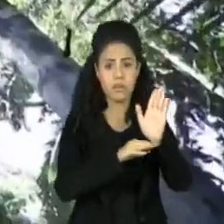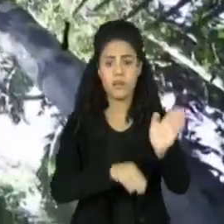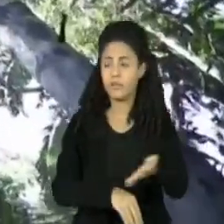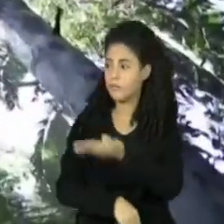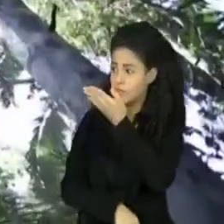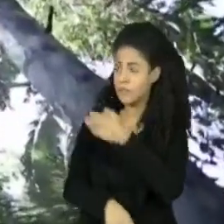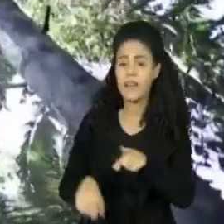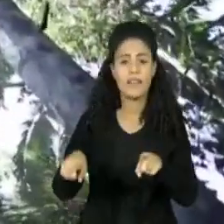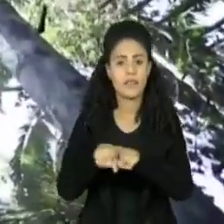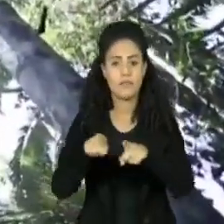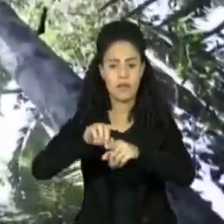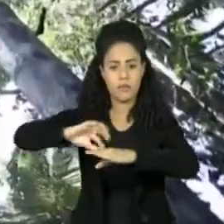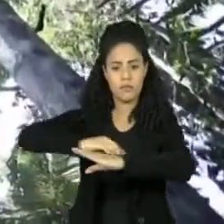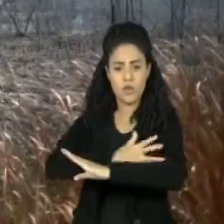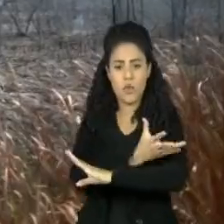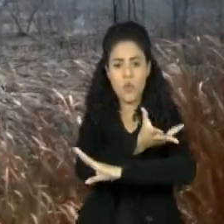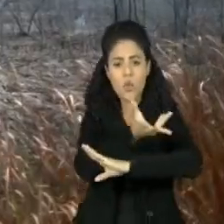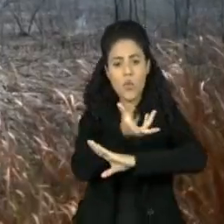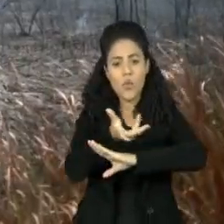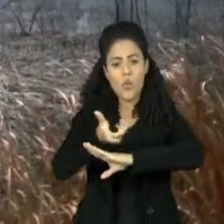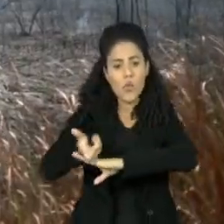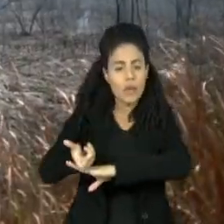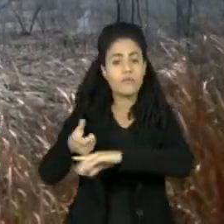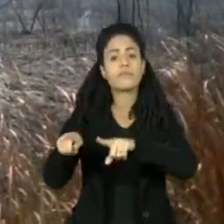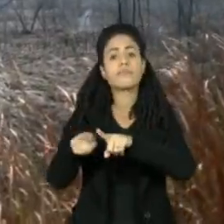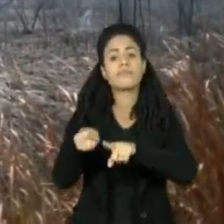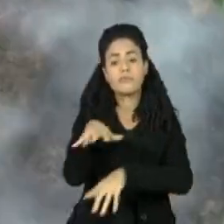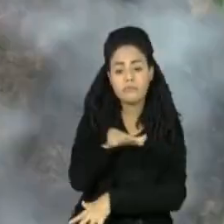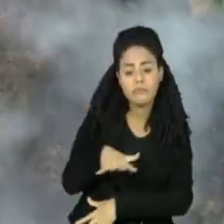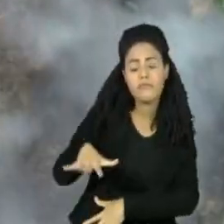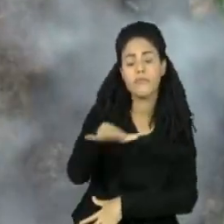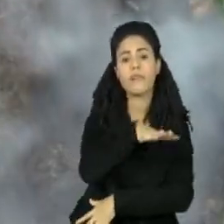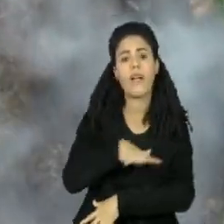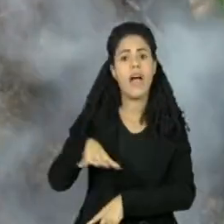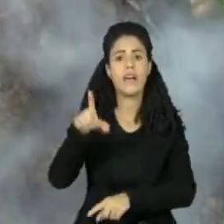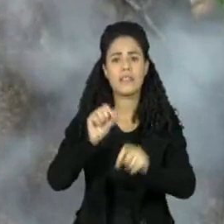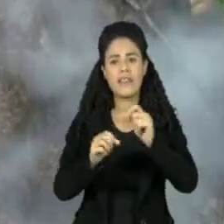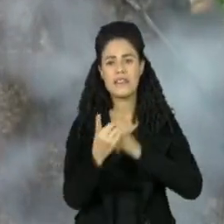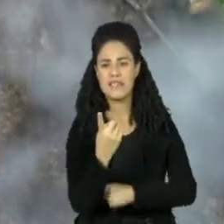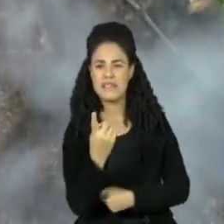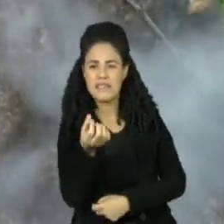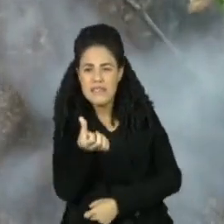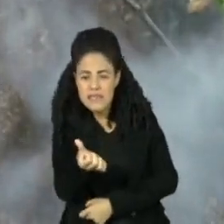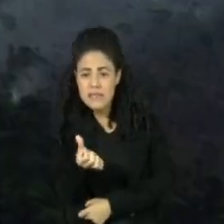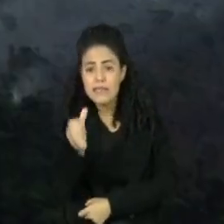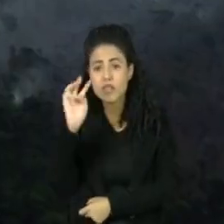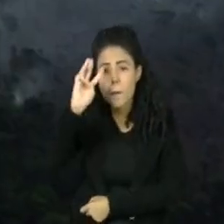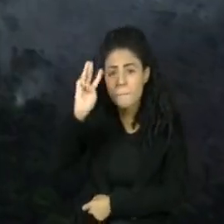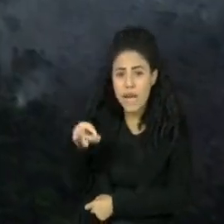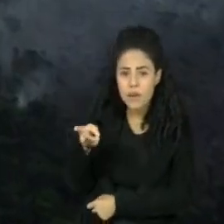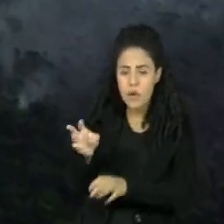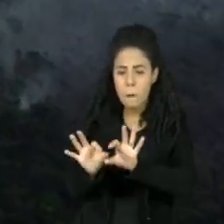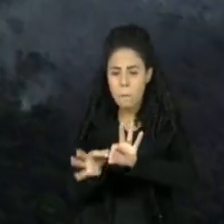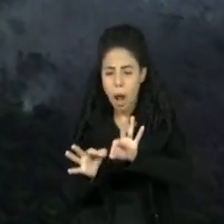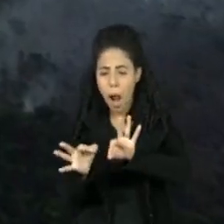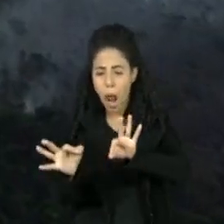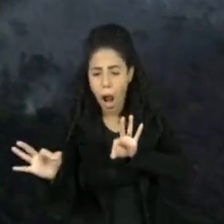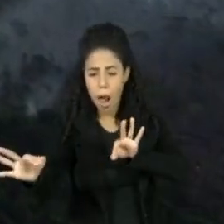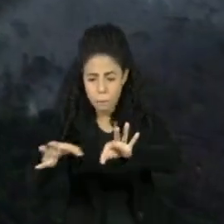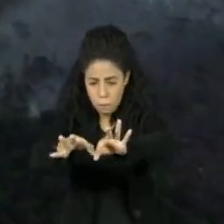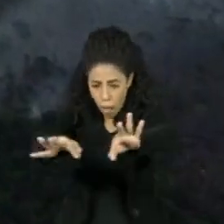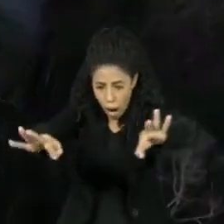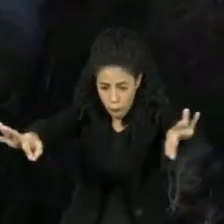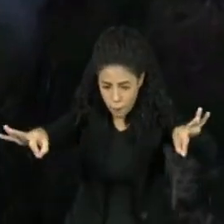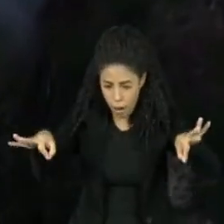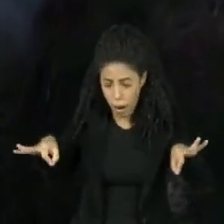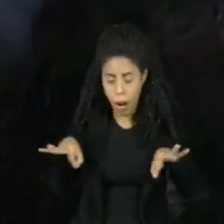e da Caatinga. Somadas, as áreas nativas devastadas somam mais de 16 mil quilômetros quadrados em todo o